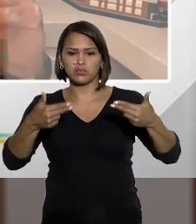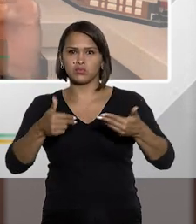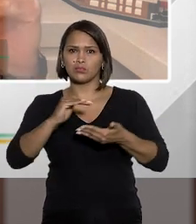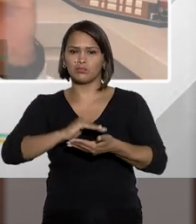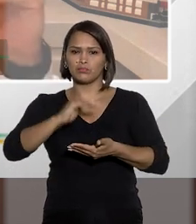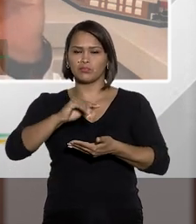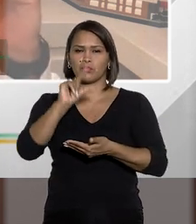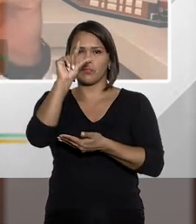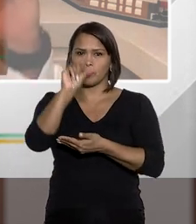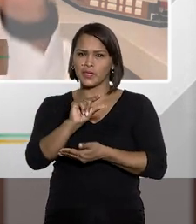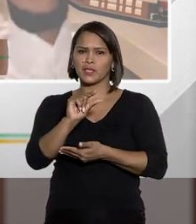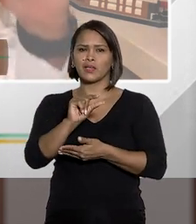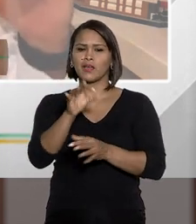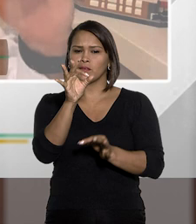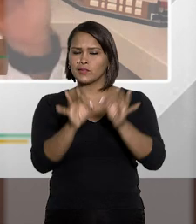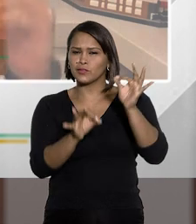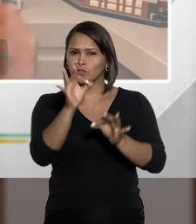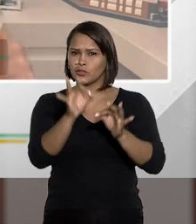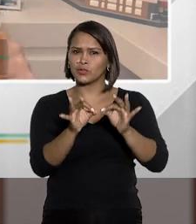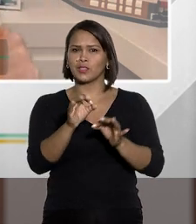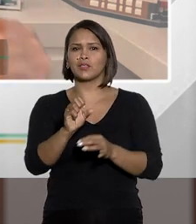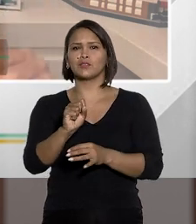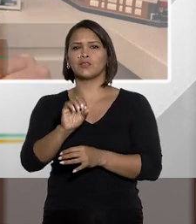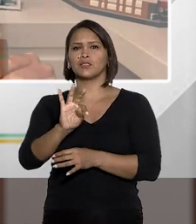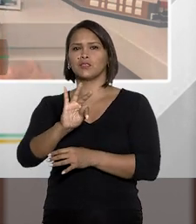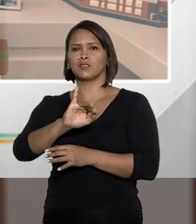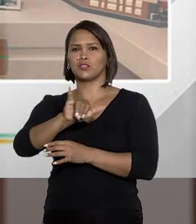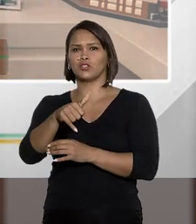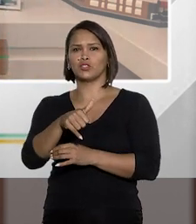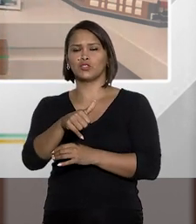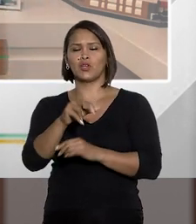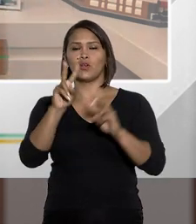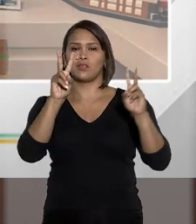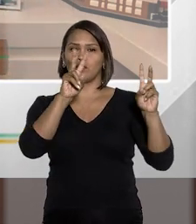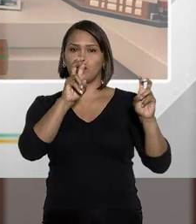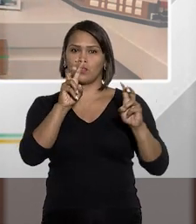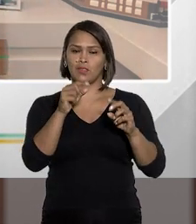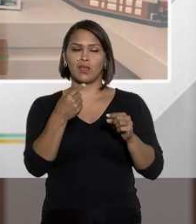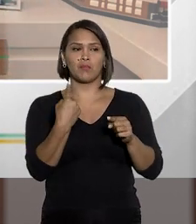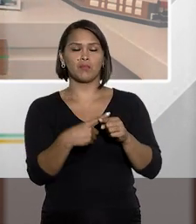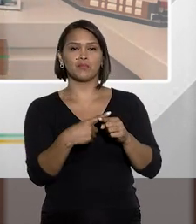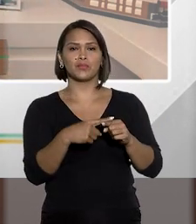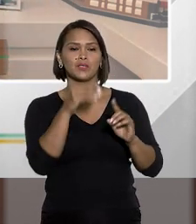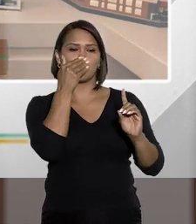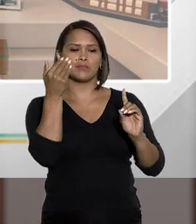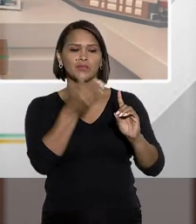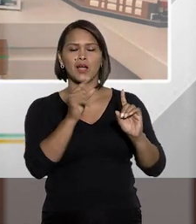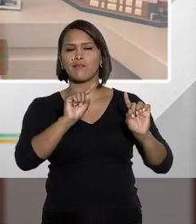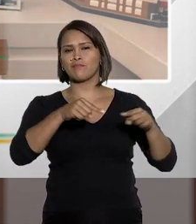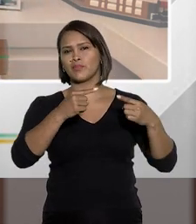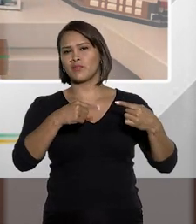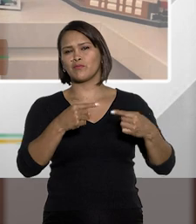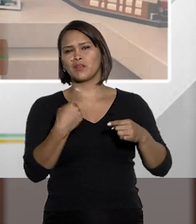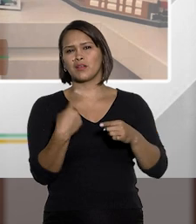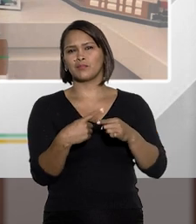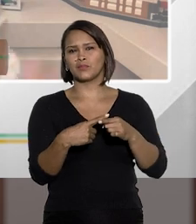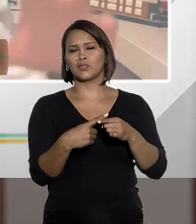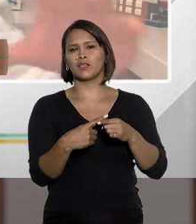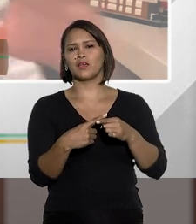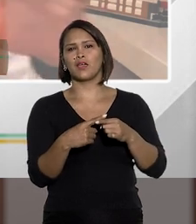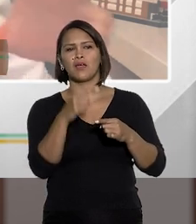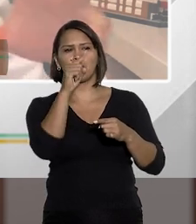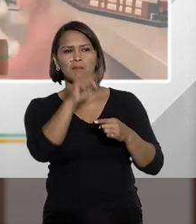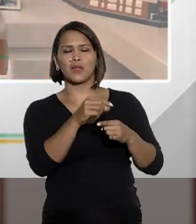quantidade, talvez ainda pequena, de julgados do STJ em relação à matéria, porque o acusado não vai provocar,